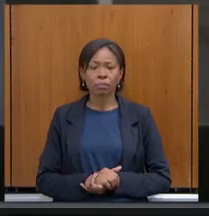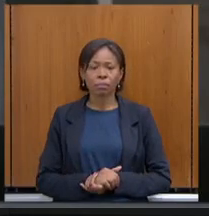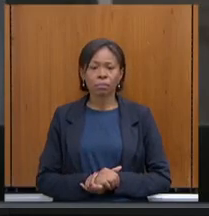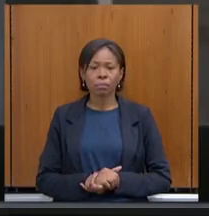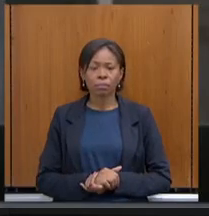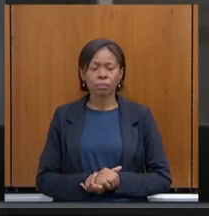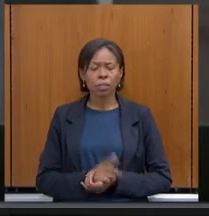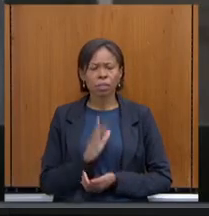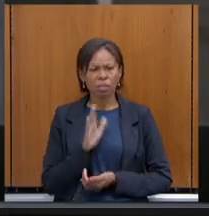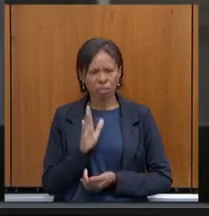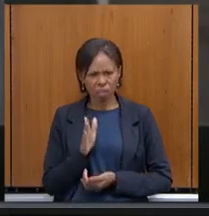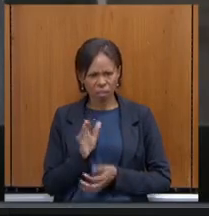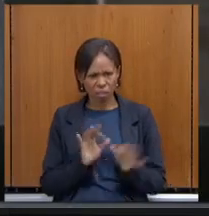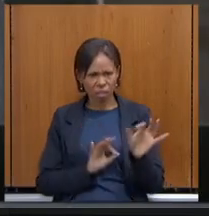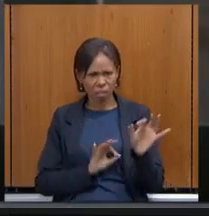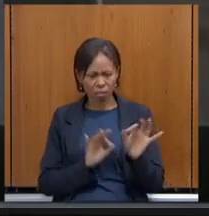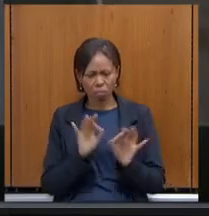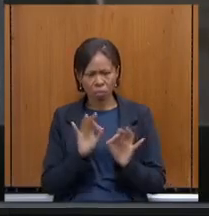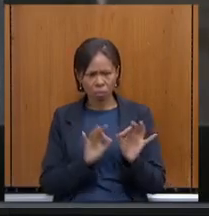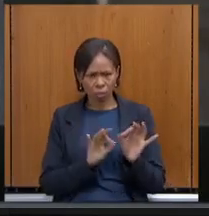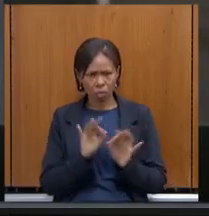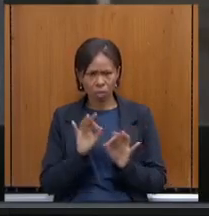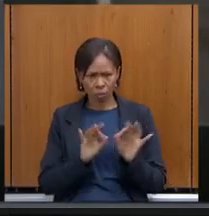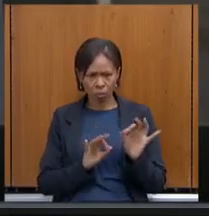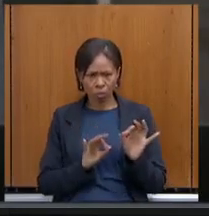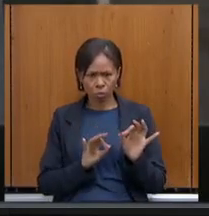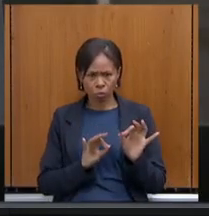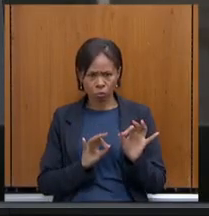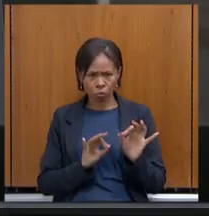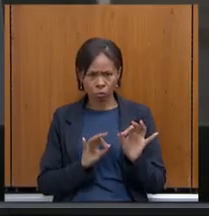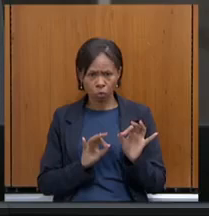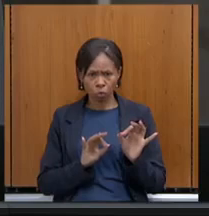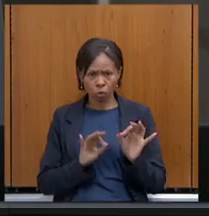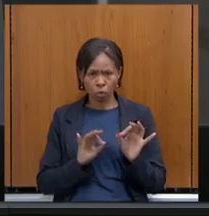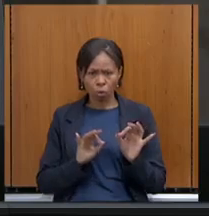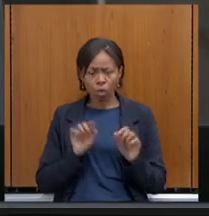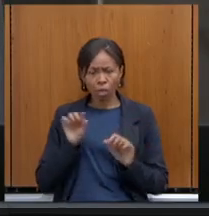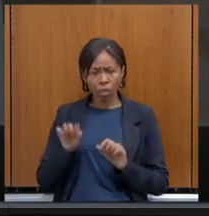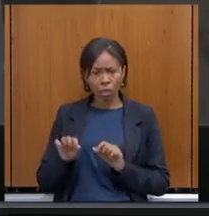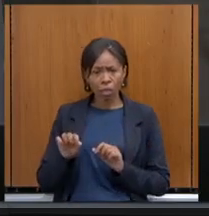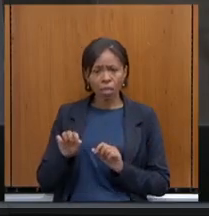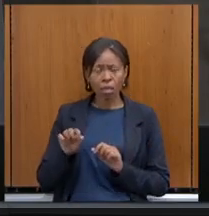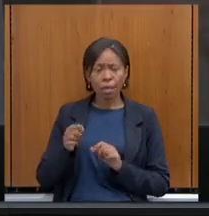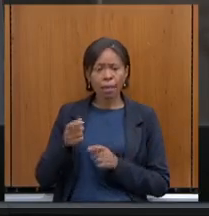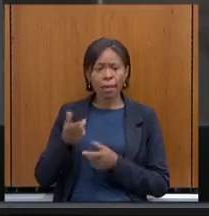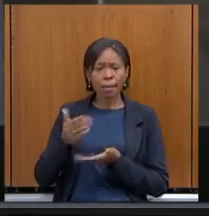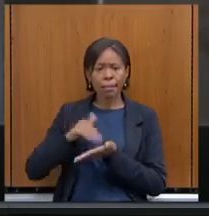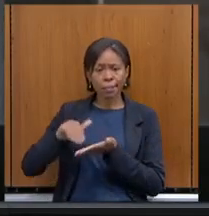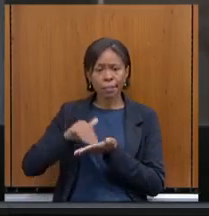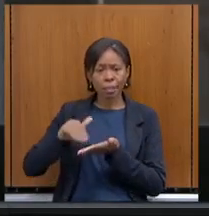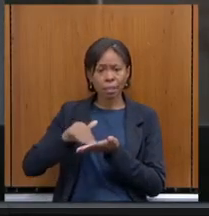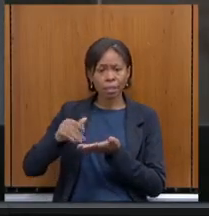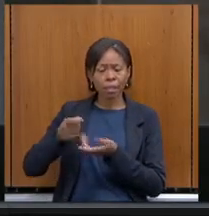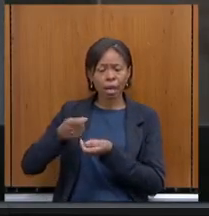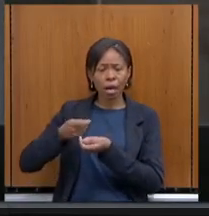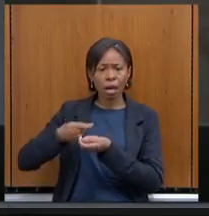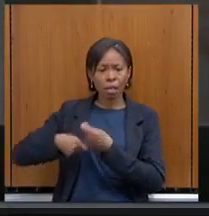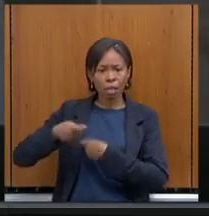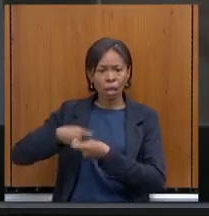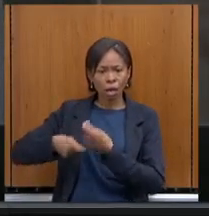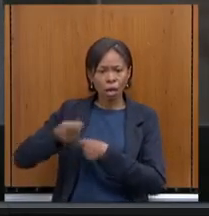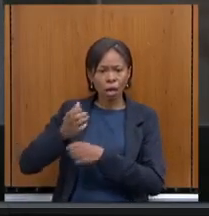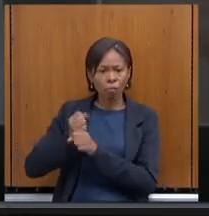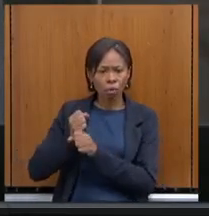planejamento para que a Fazenda disponha de mais transparência sobre as isenções